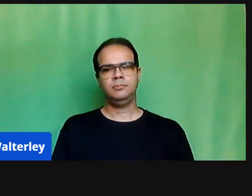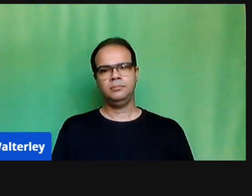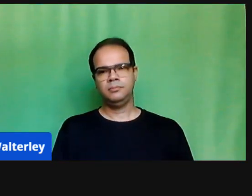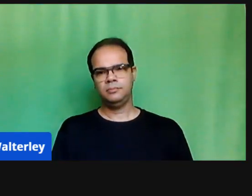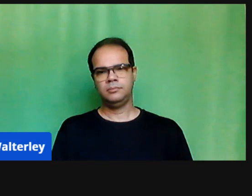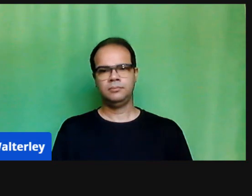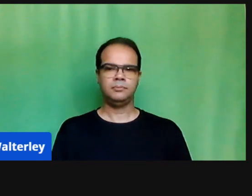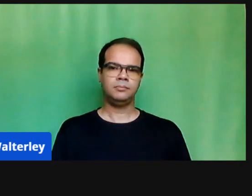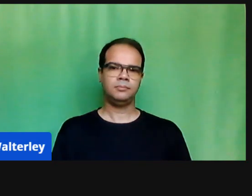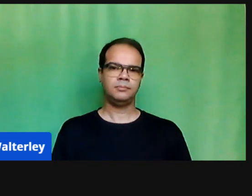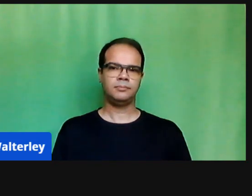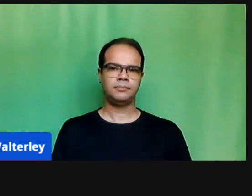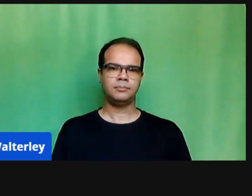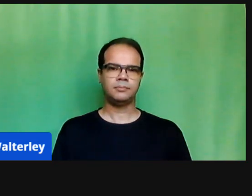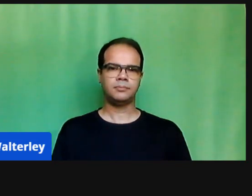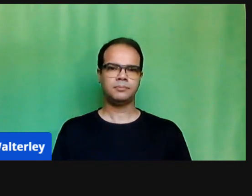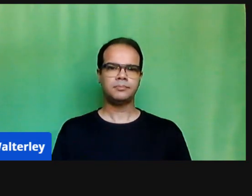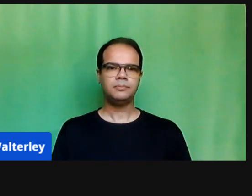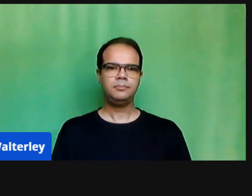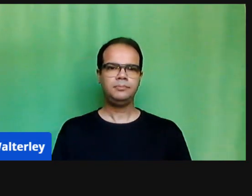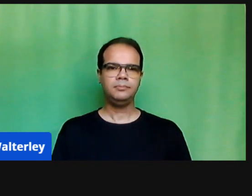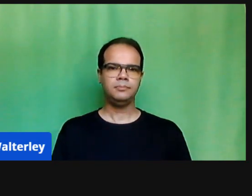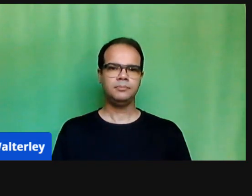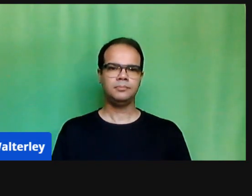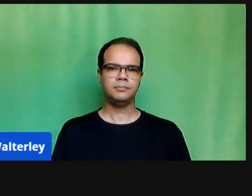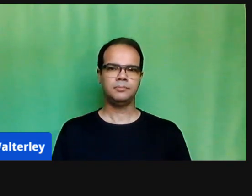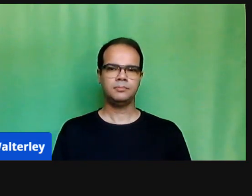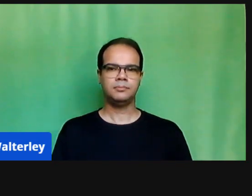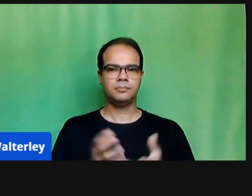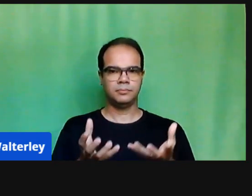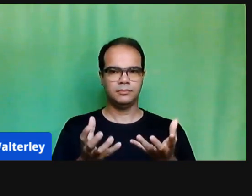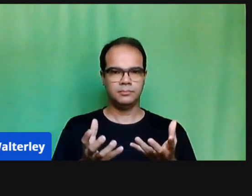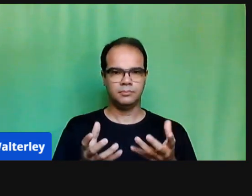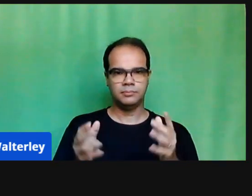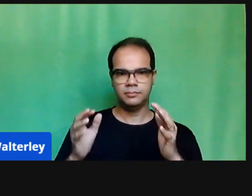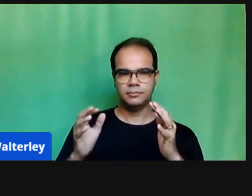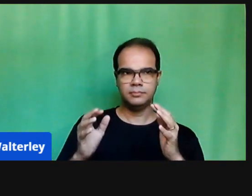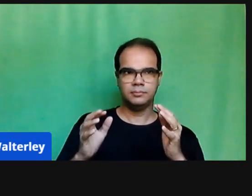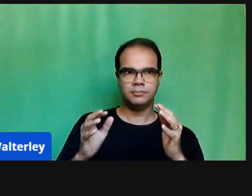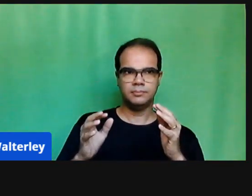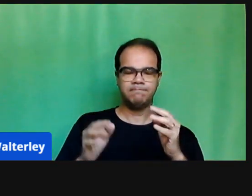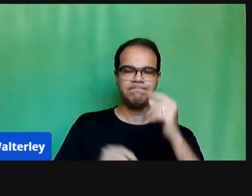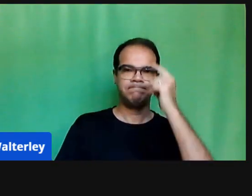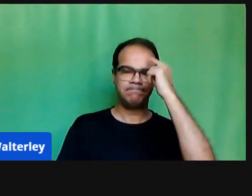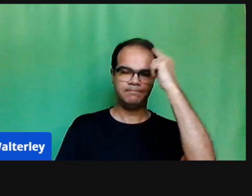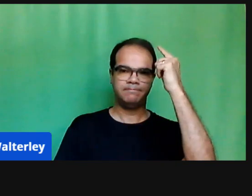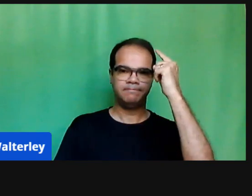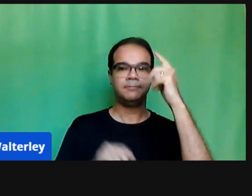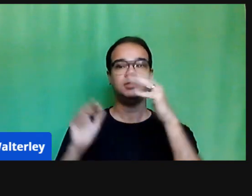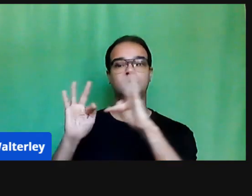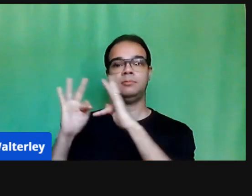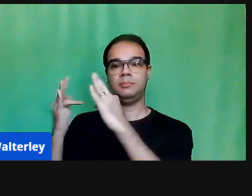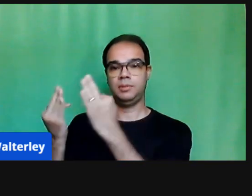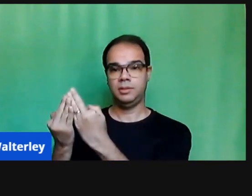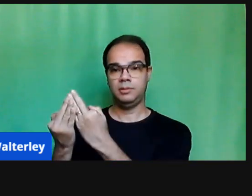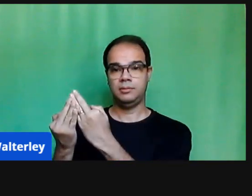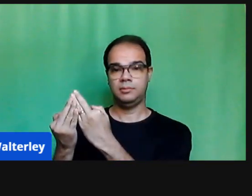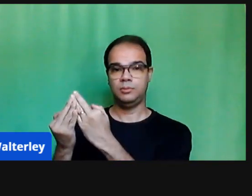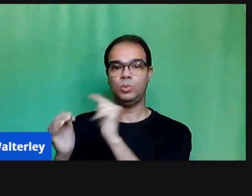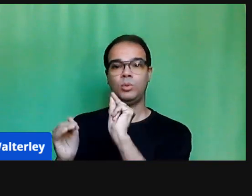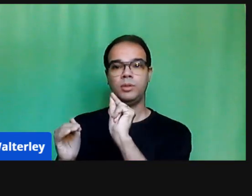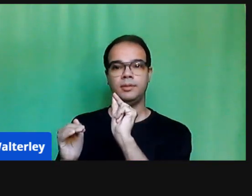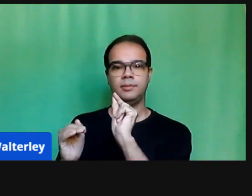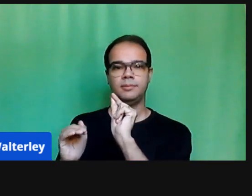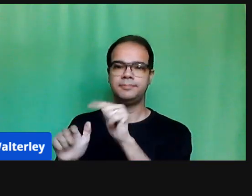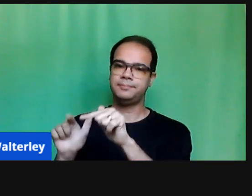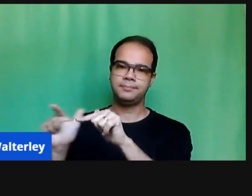como as nossas famílias iam trabalhar. Então, nós na escola temos um